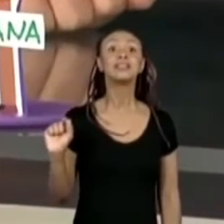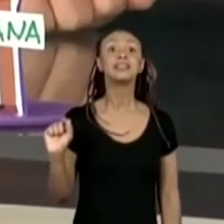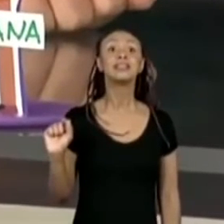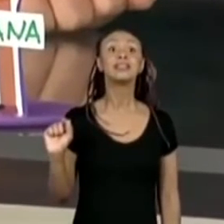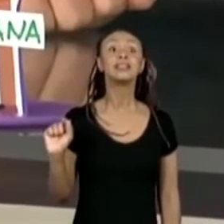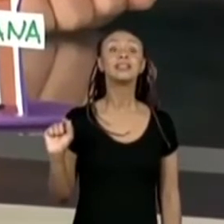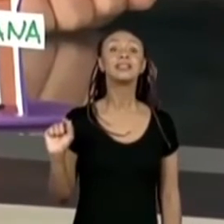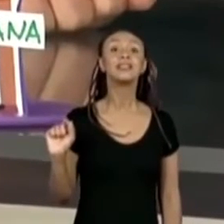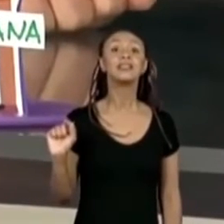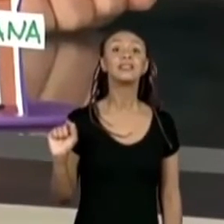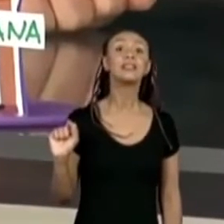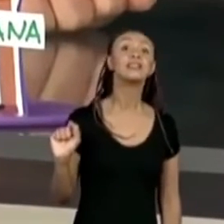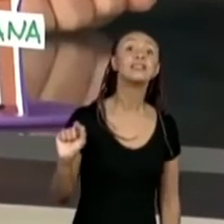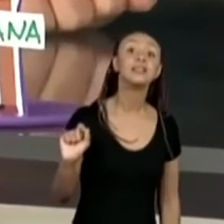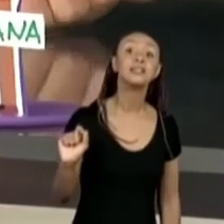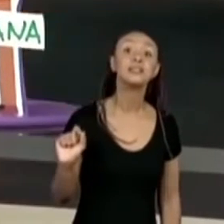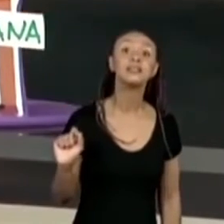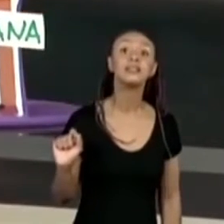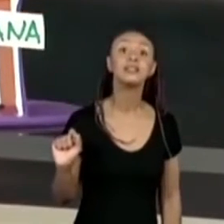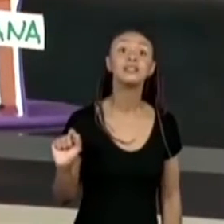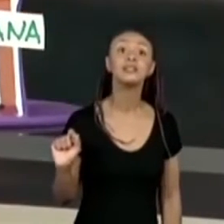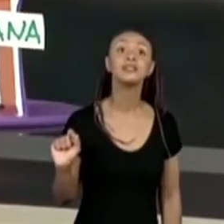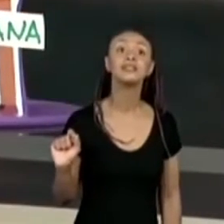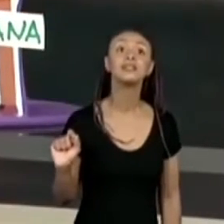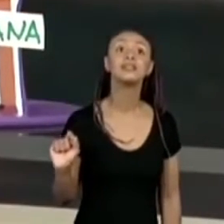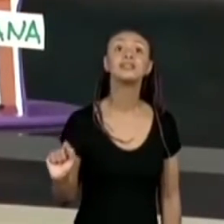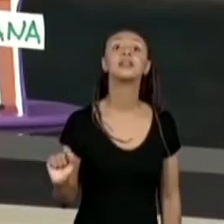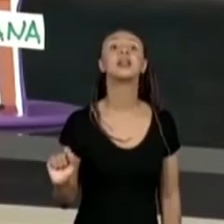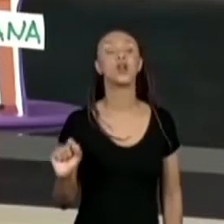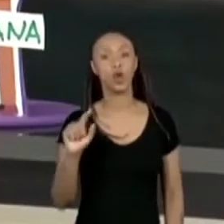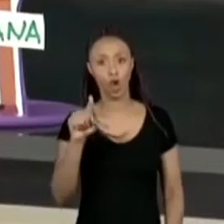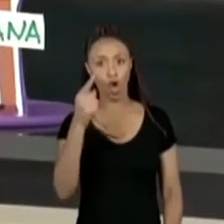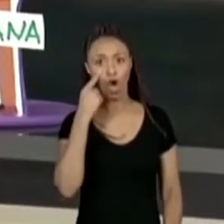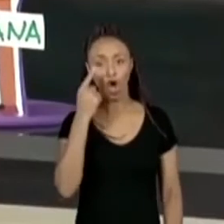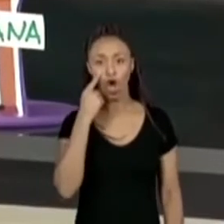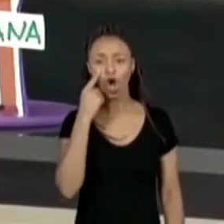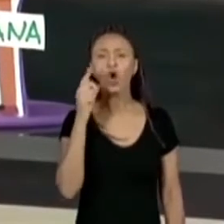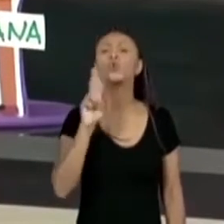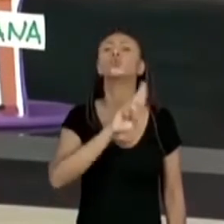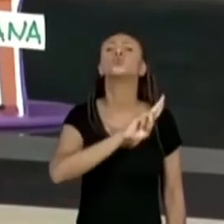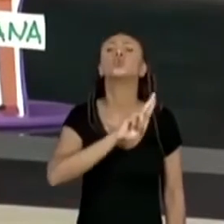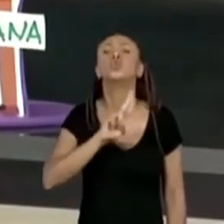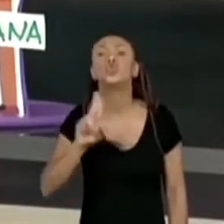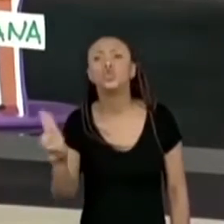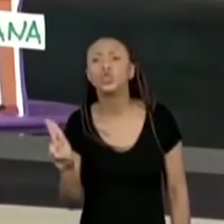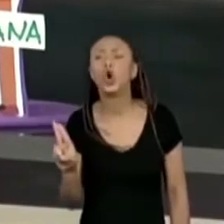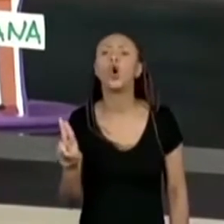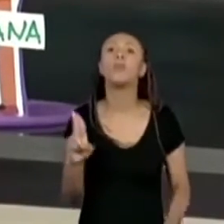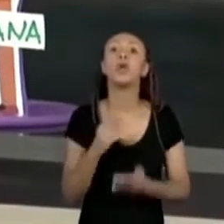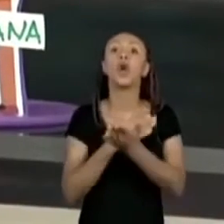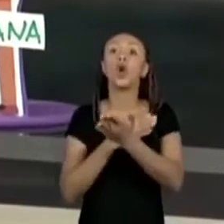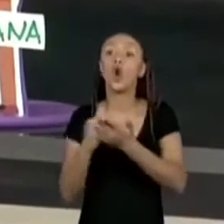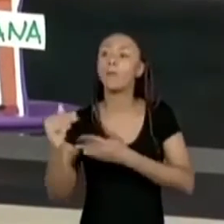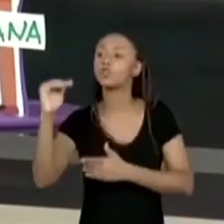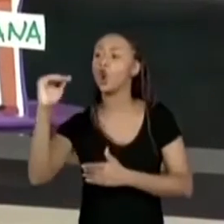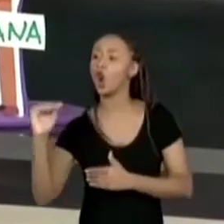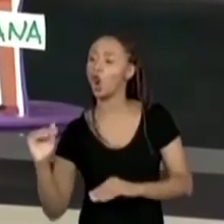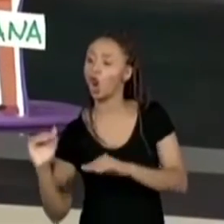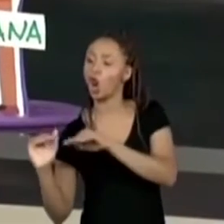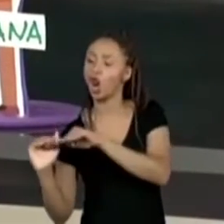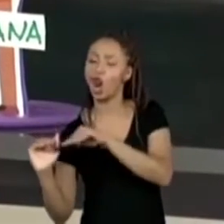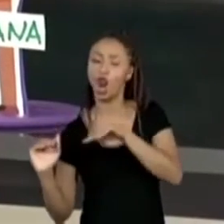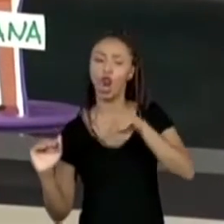Sabem me dizer? A ordem. Quando a gente organiza uma coisa do menor para o maior,